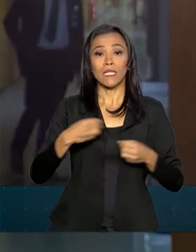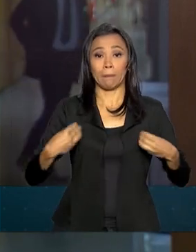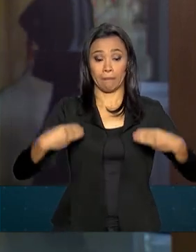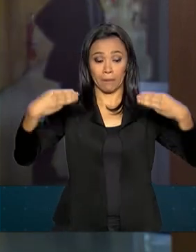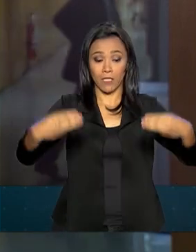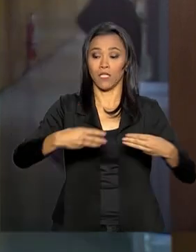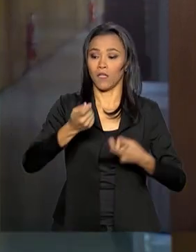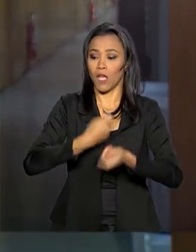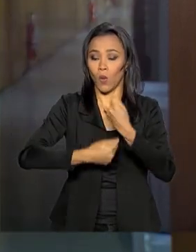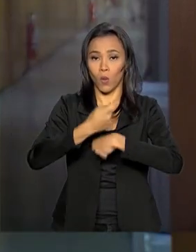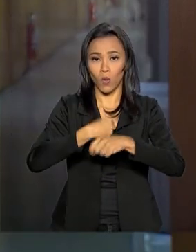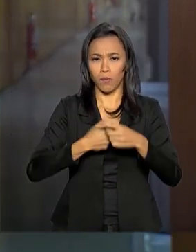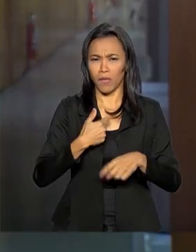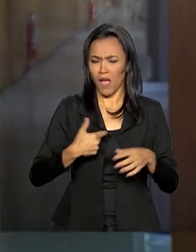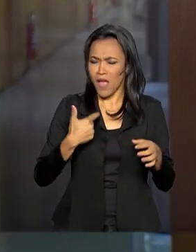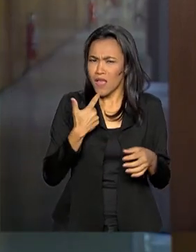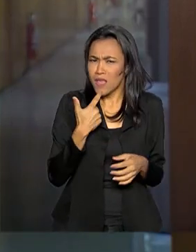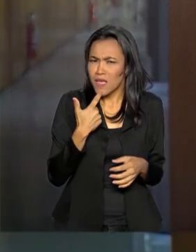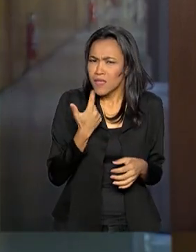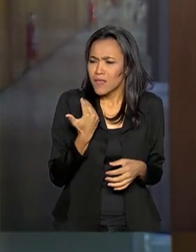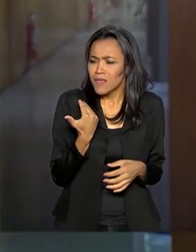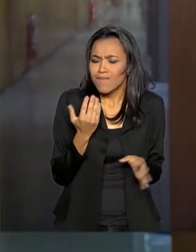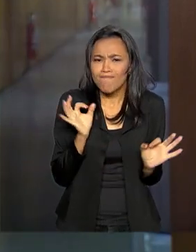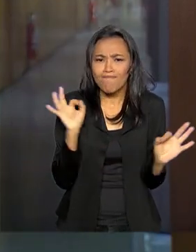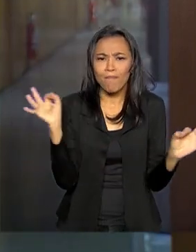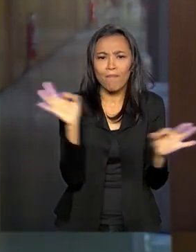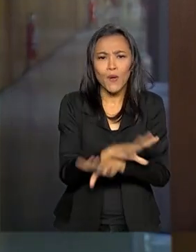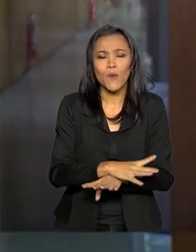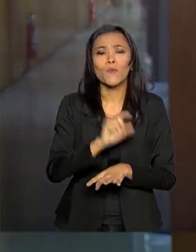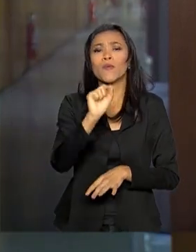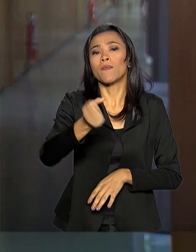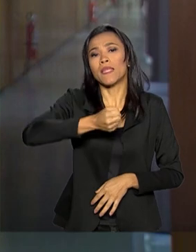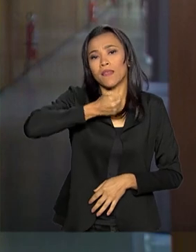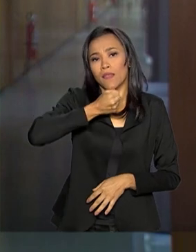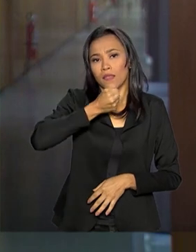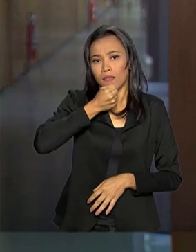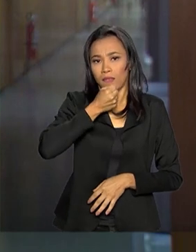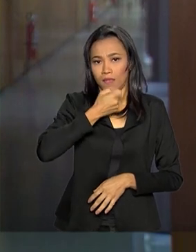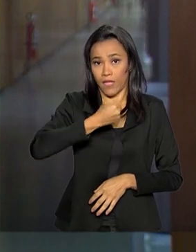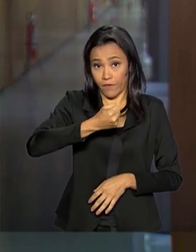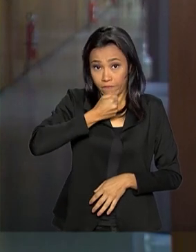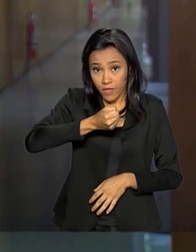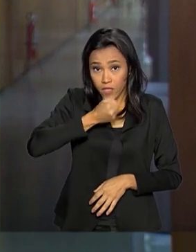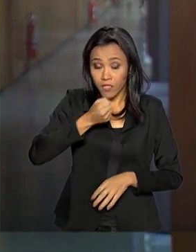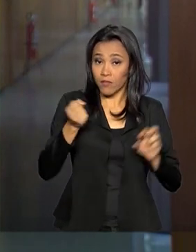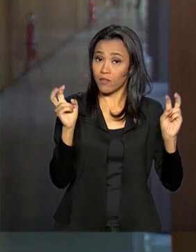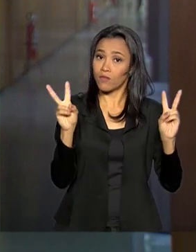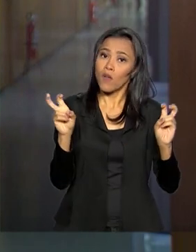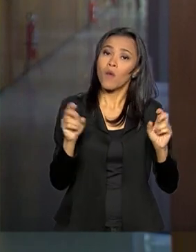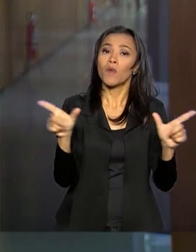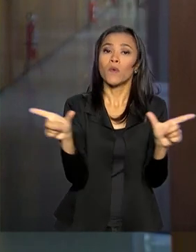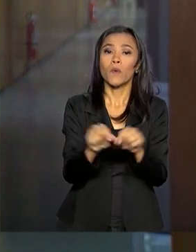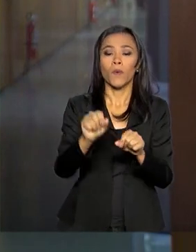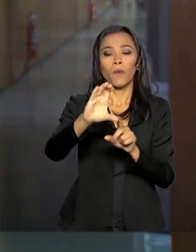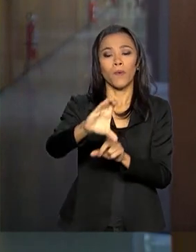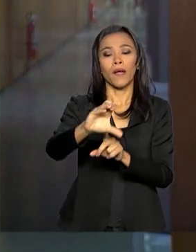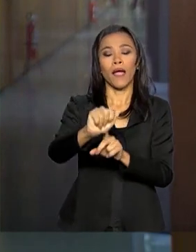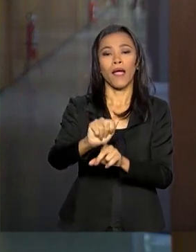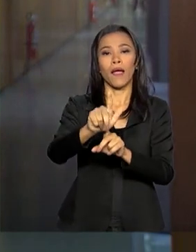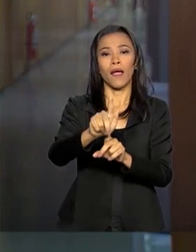acaba de terminar, nesse minuto, a entrevista coletiva sobre o Cadastro Geral de Empregados e